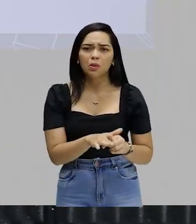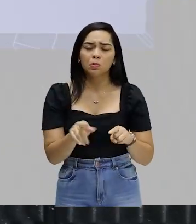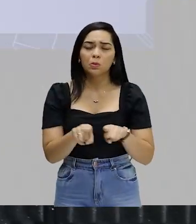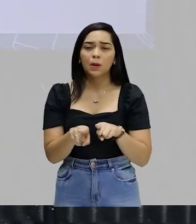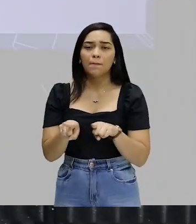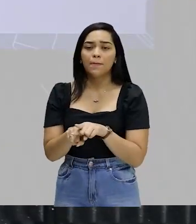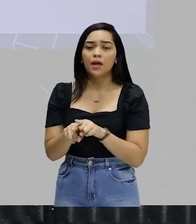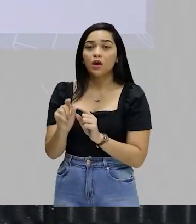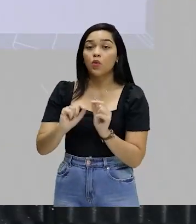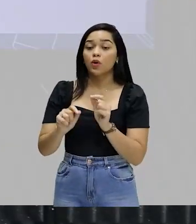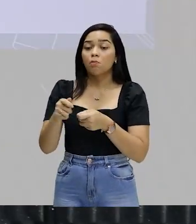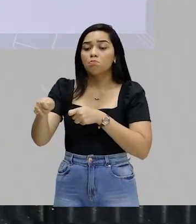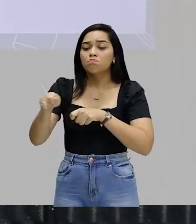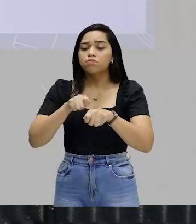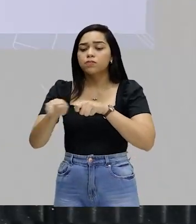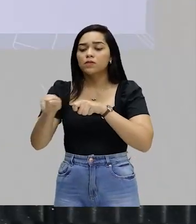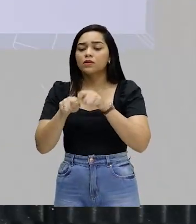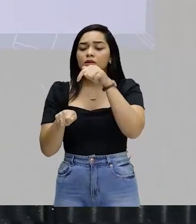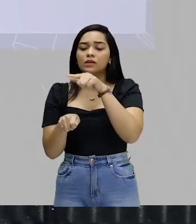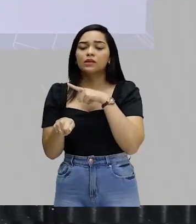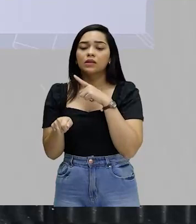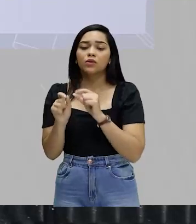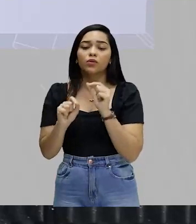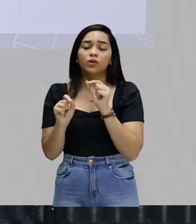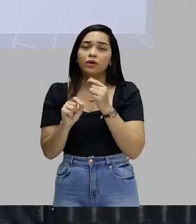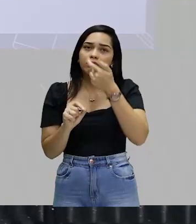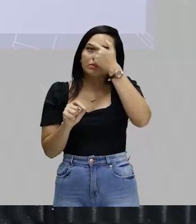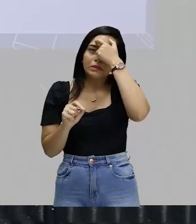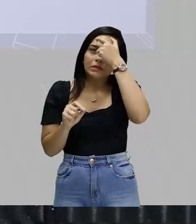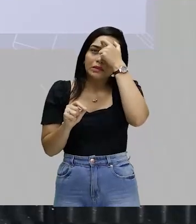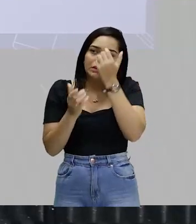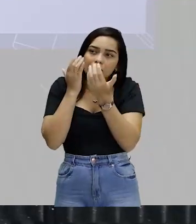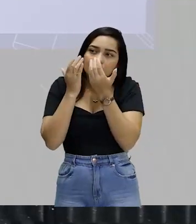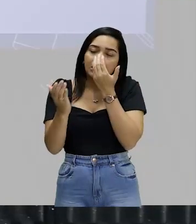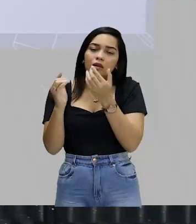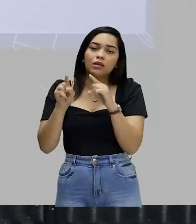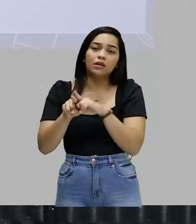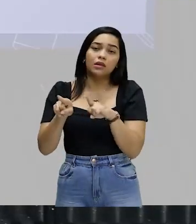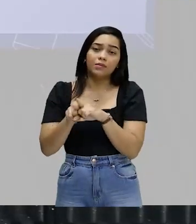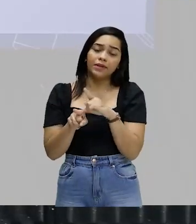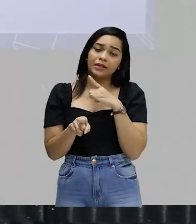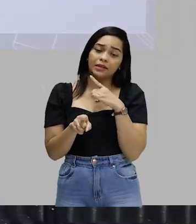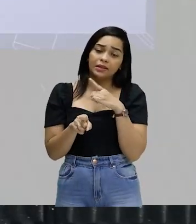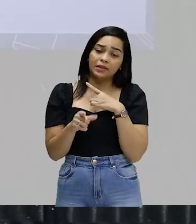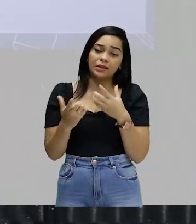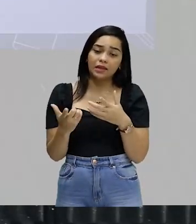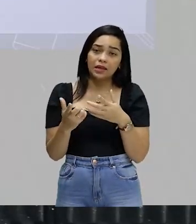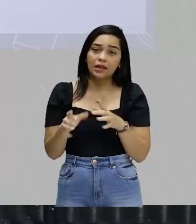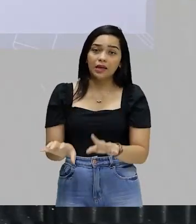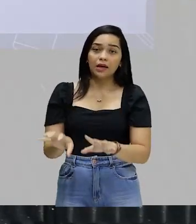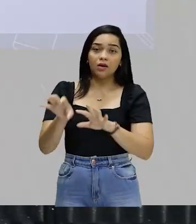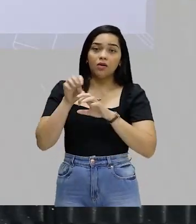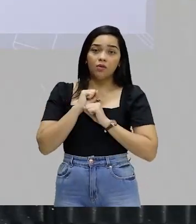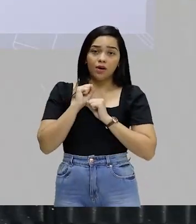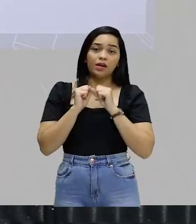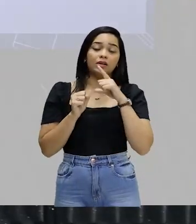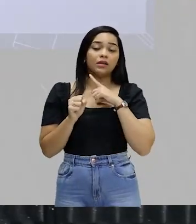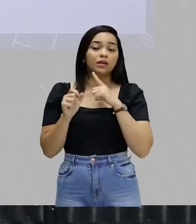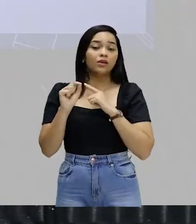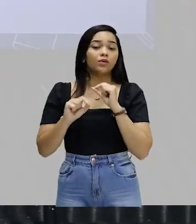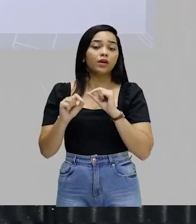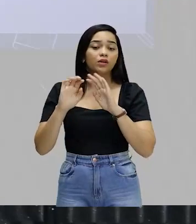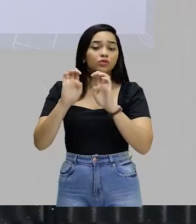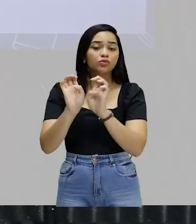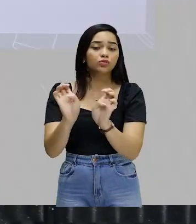dominação, que vão além do puramente psicológico, e estão materialmente incorporadas em